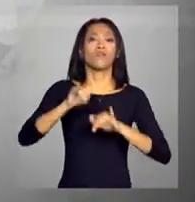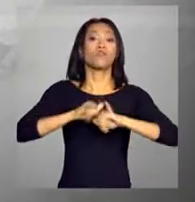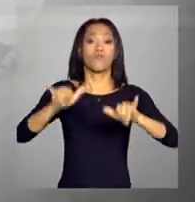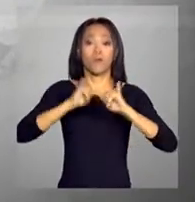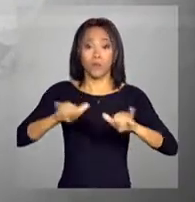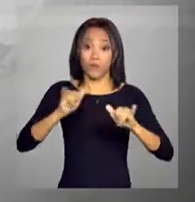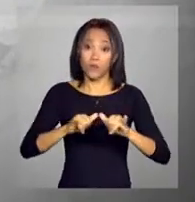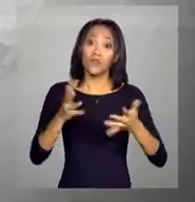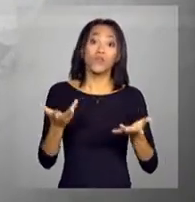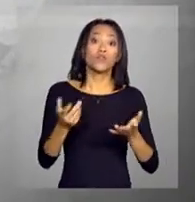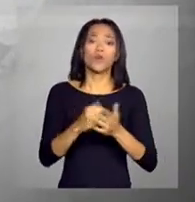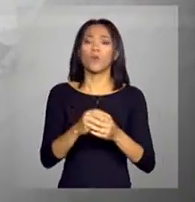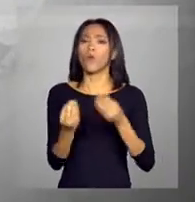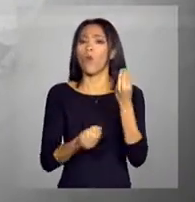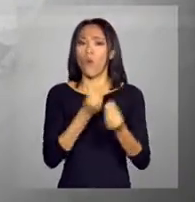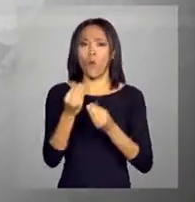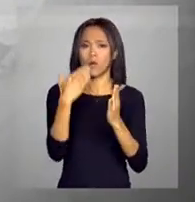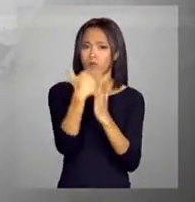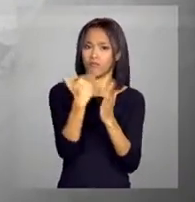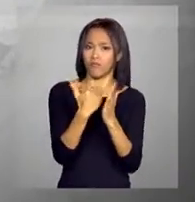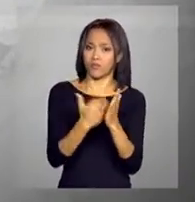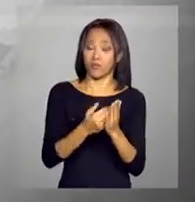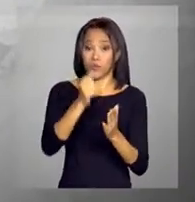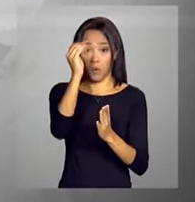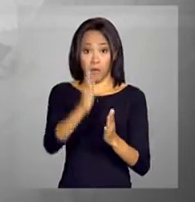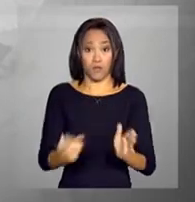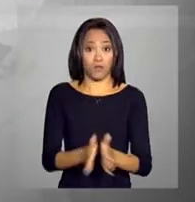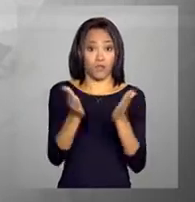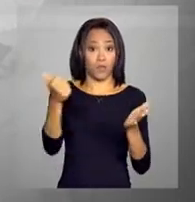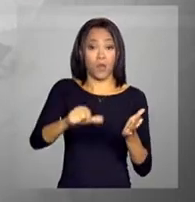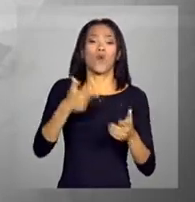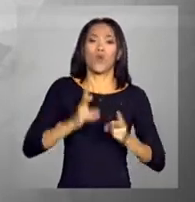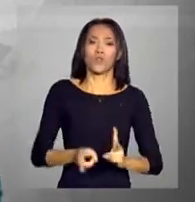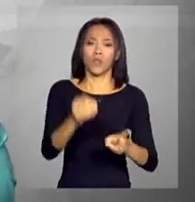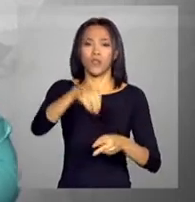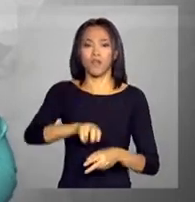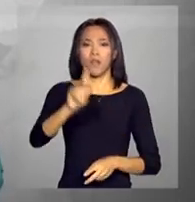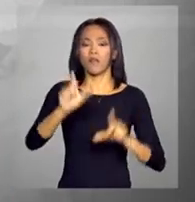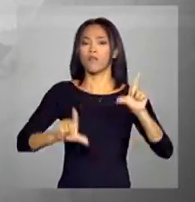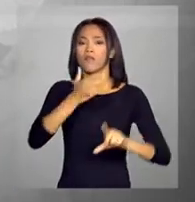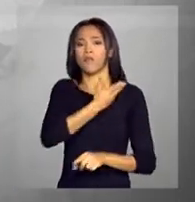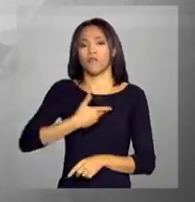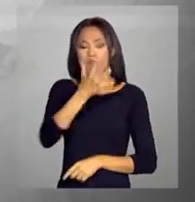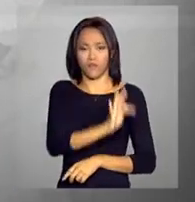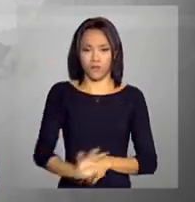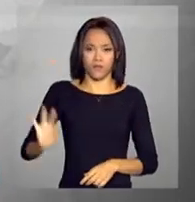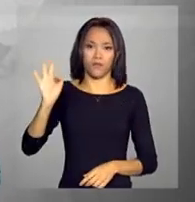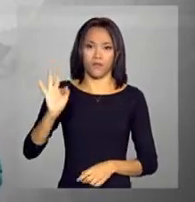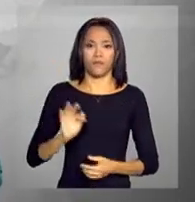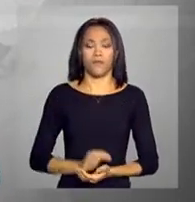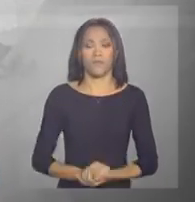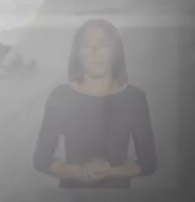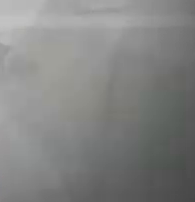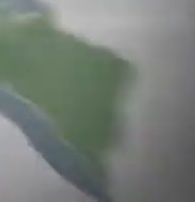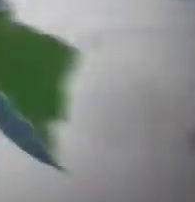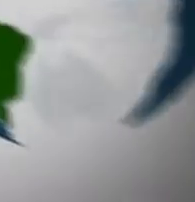informações sobre as novas medidas do Plano Brasil Sem Miséria. Continue na NBR e a TV do Governo Federal. Tchau.